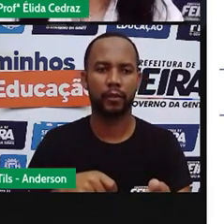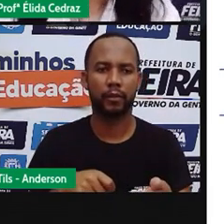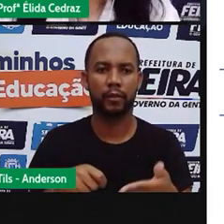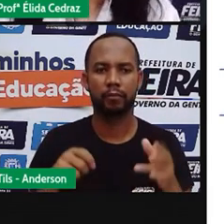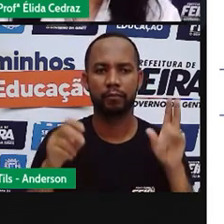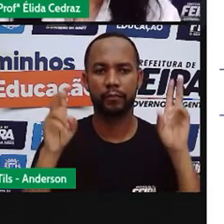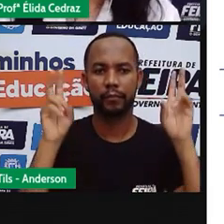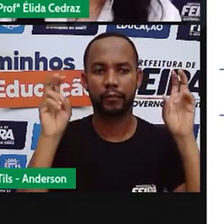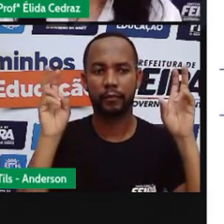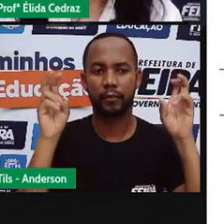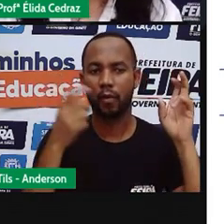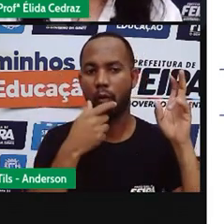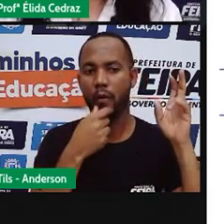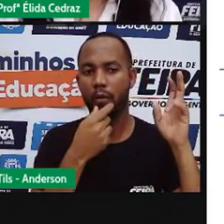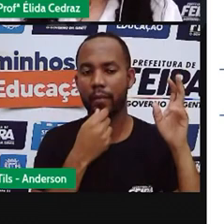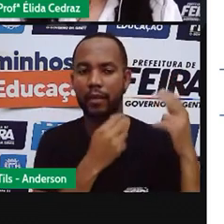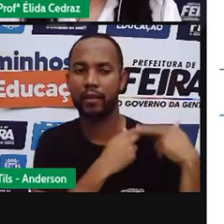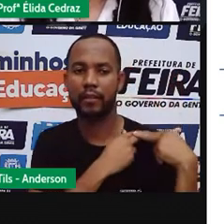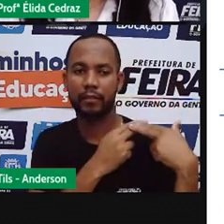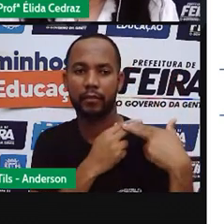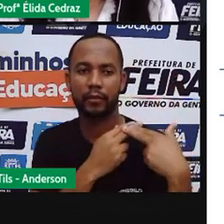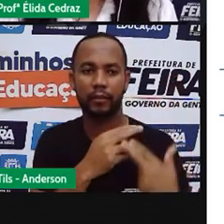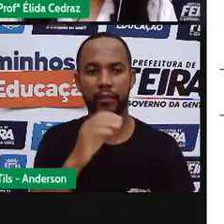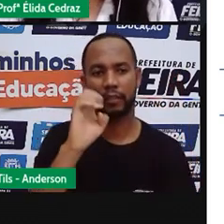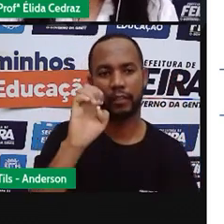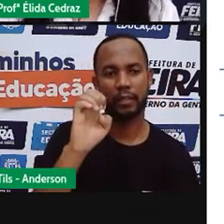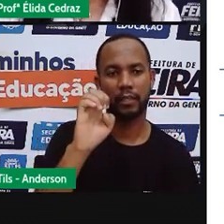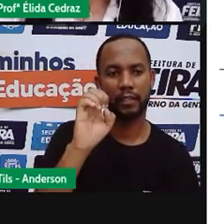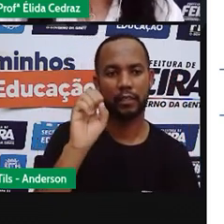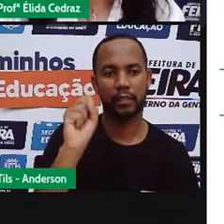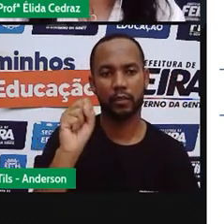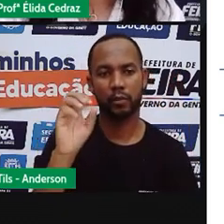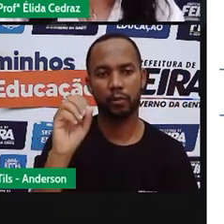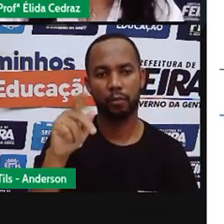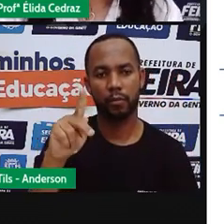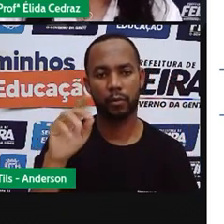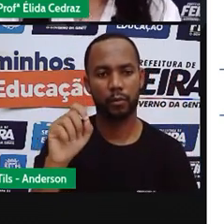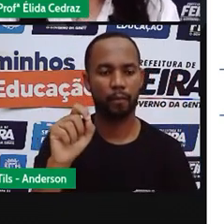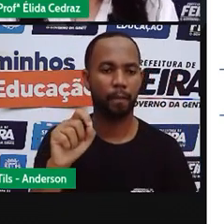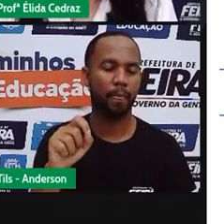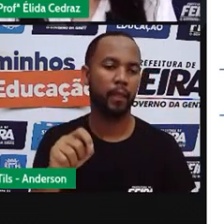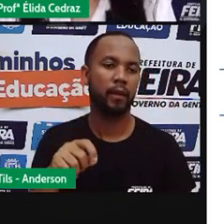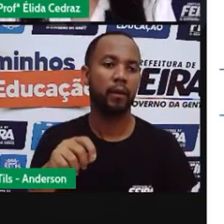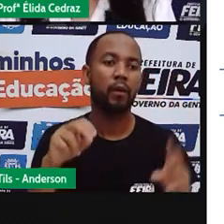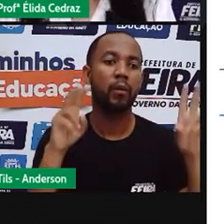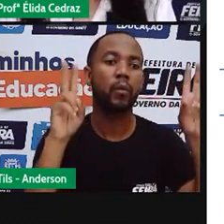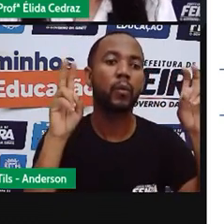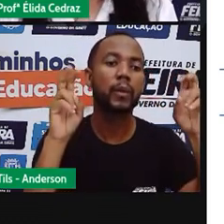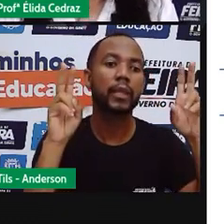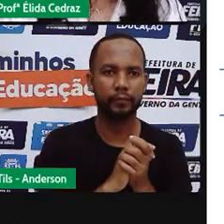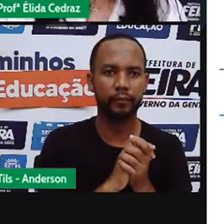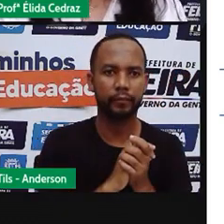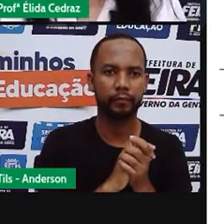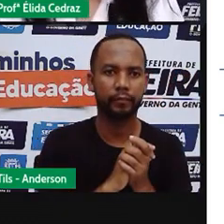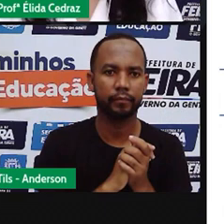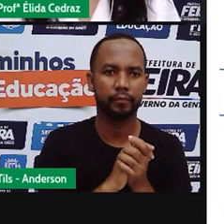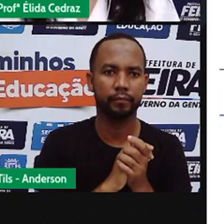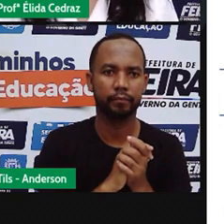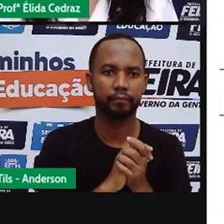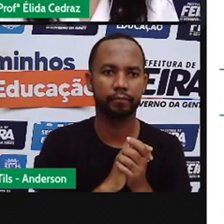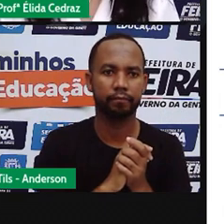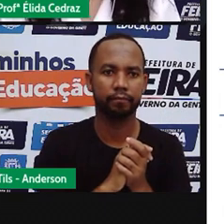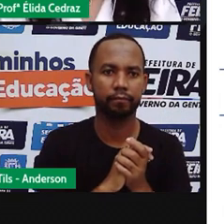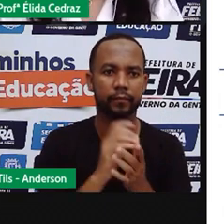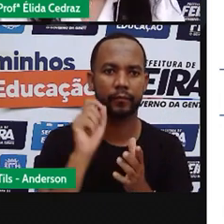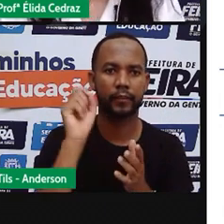texto de Exu. E qual é o título? A cigarra e a porrinho. Quem